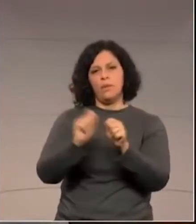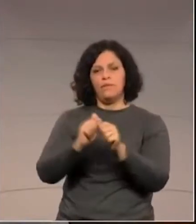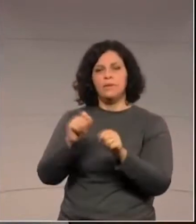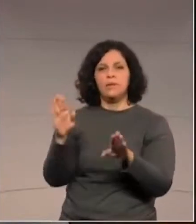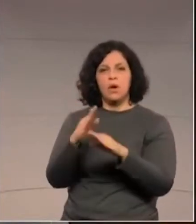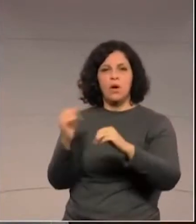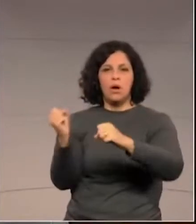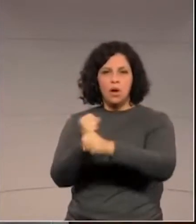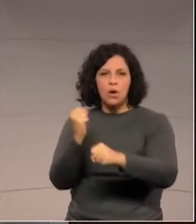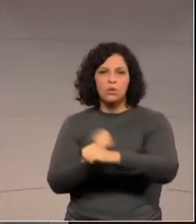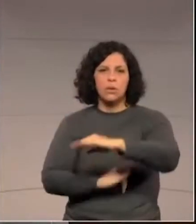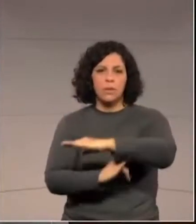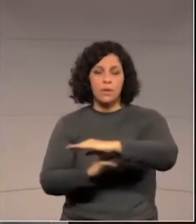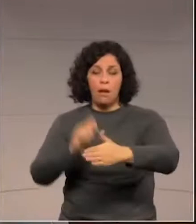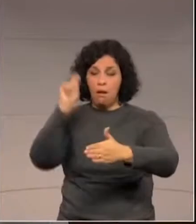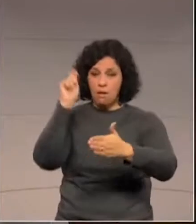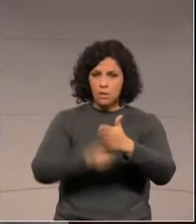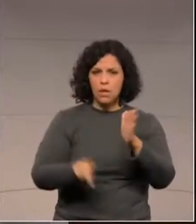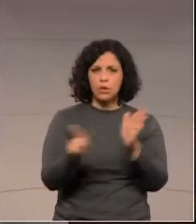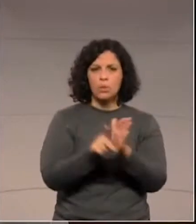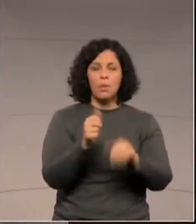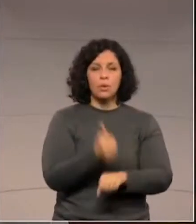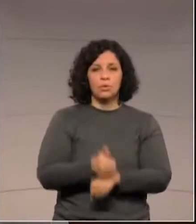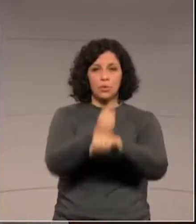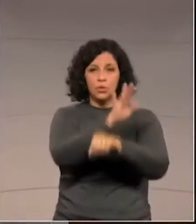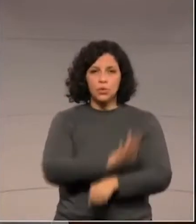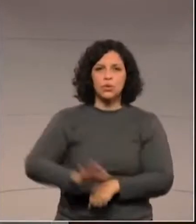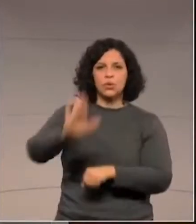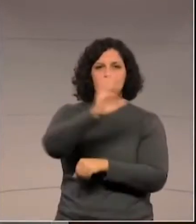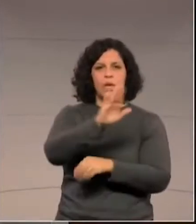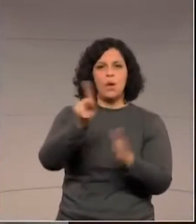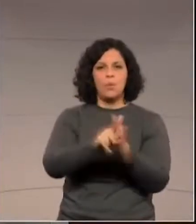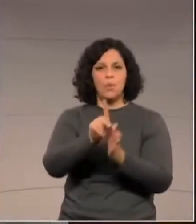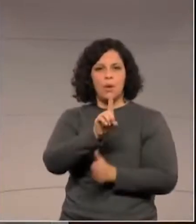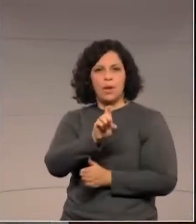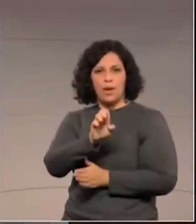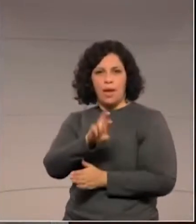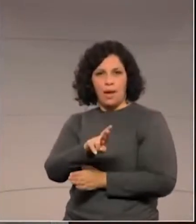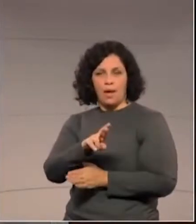digitalmente pela diretoria-geral do D.